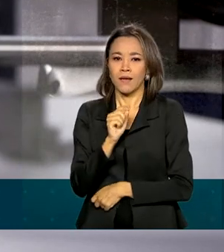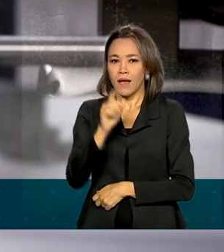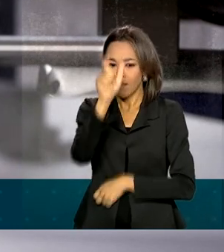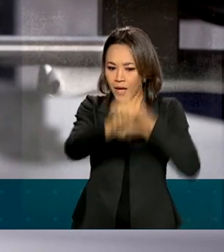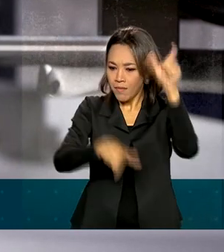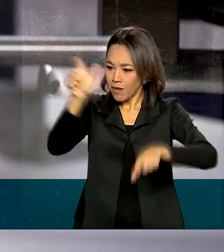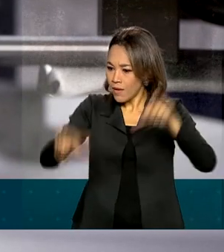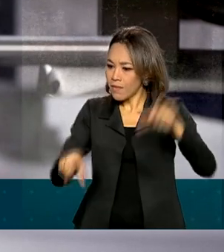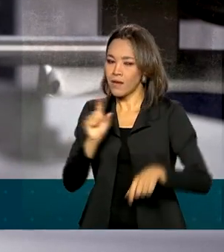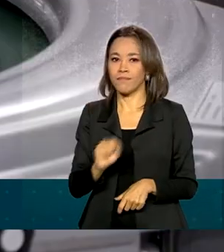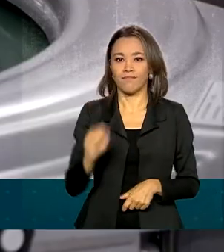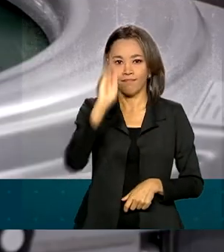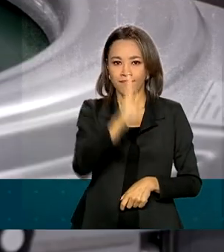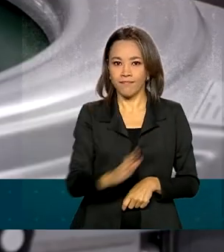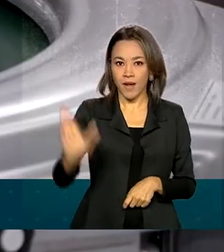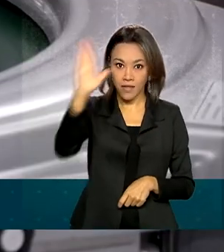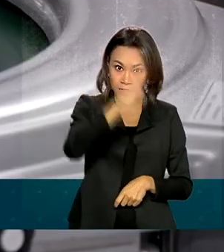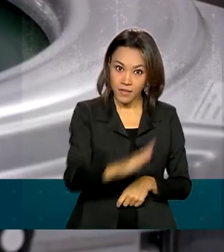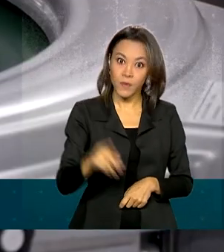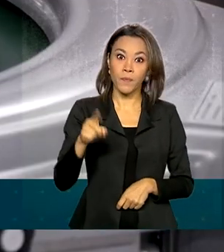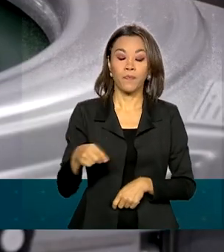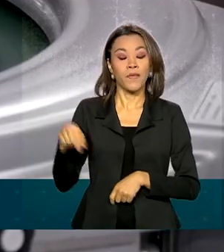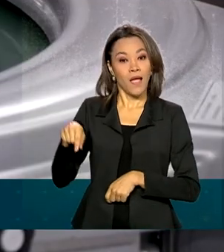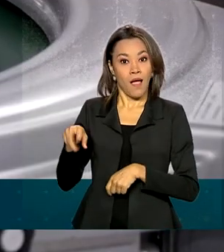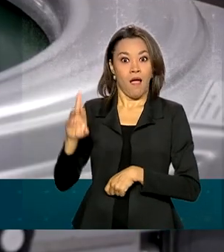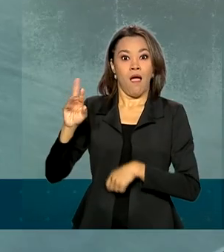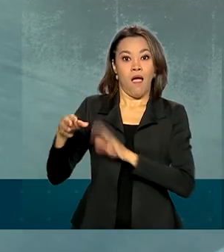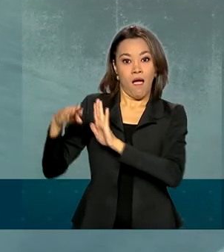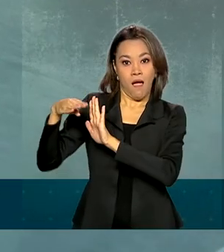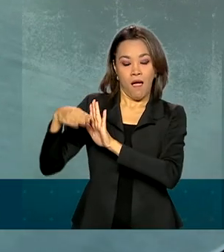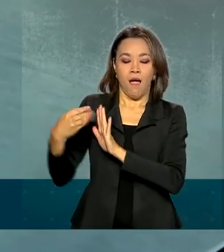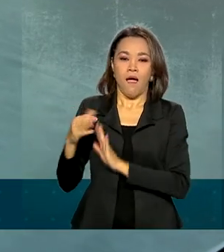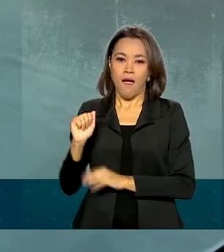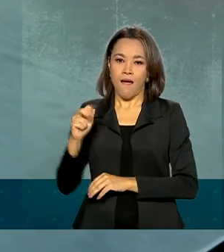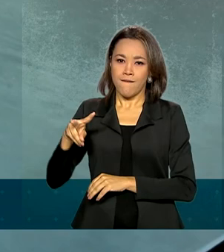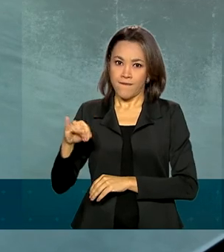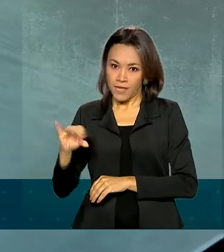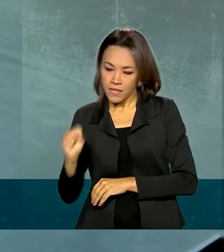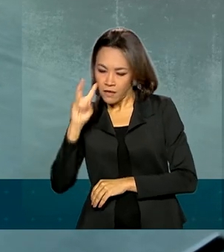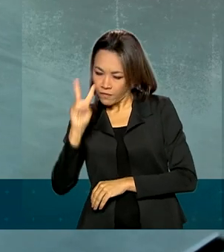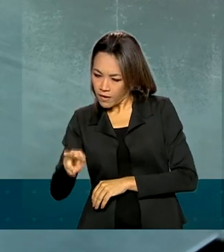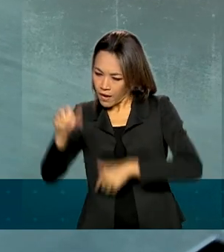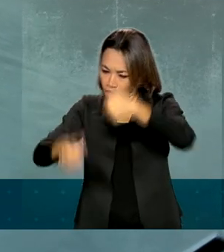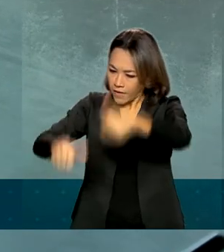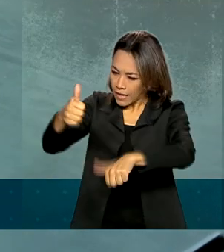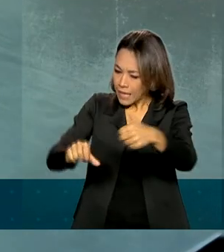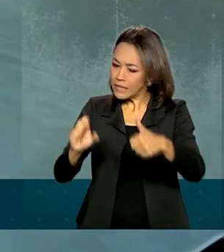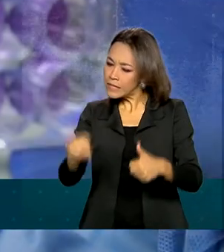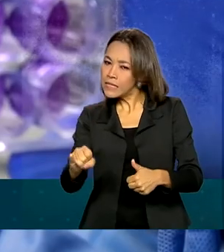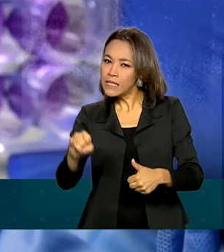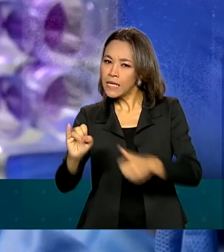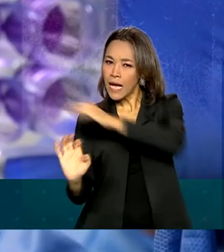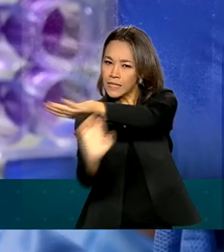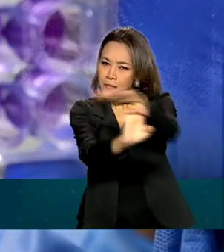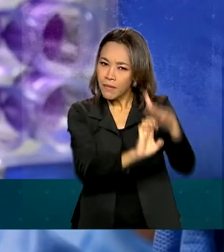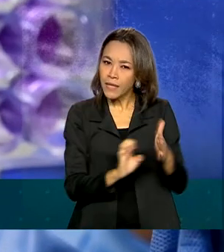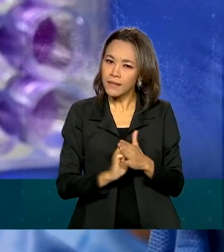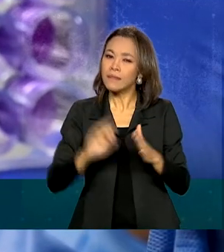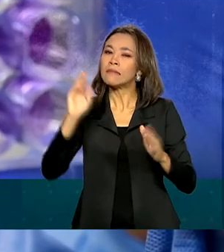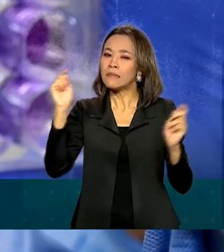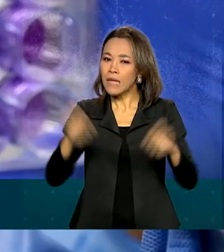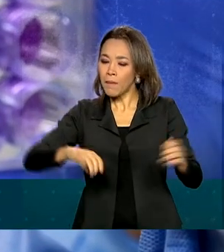A Anvisa vai analisar os pedidos levando em consideração a capacidade das empresas de produzirem as vacinas dentro das